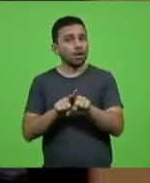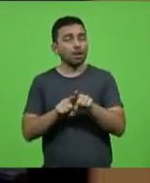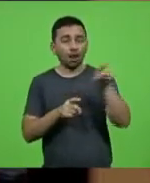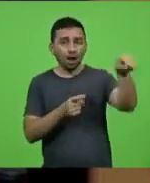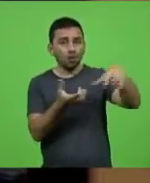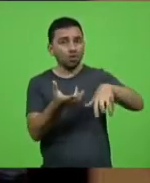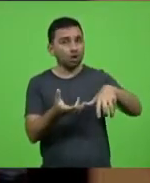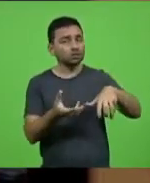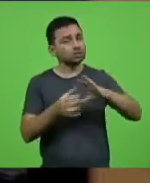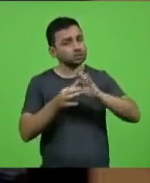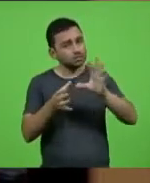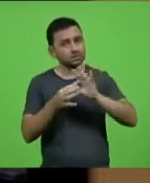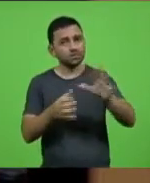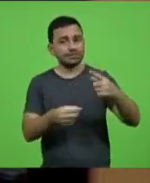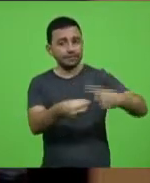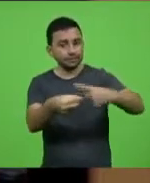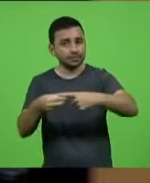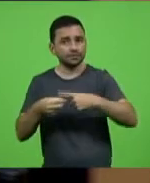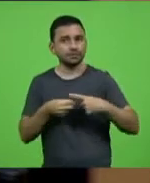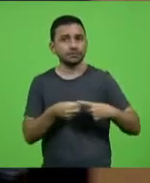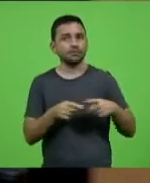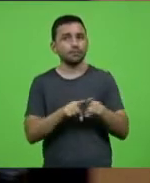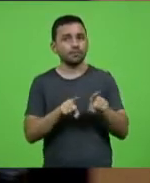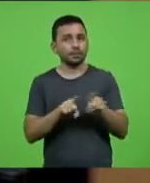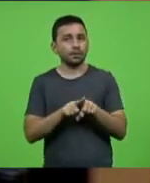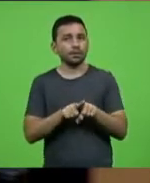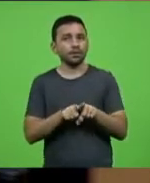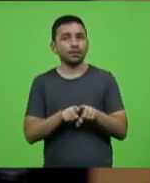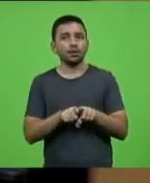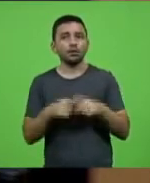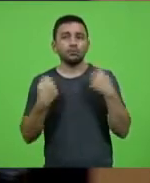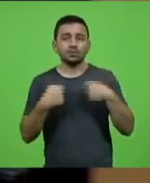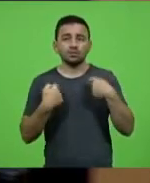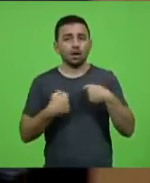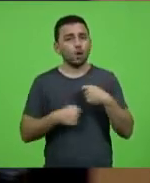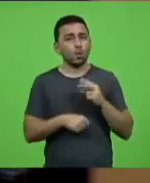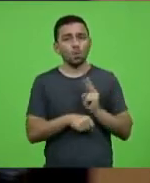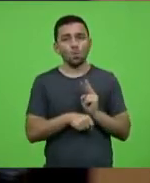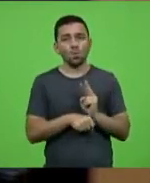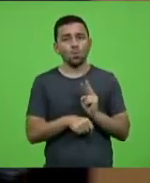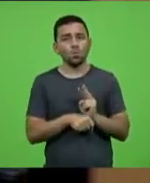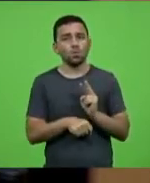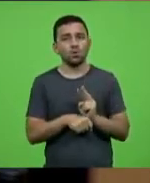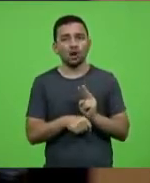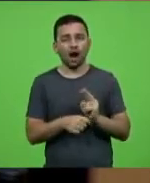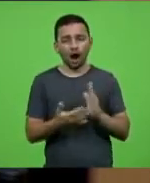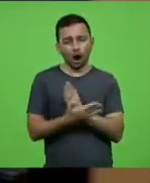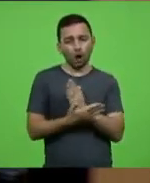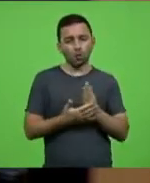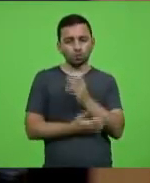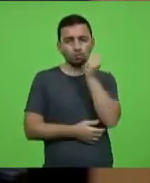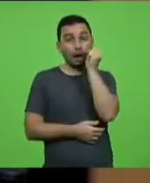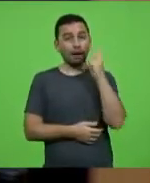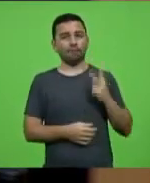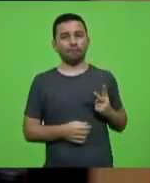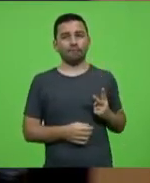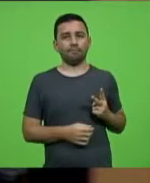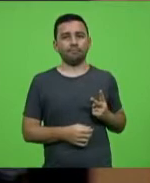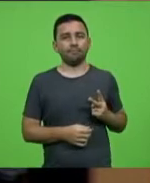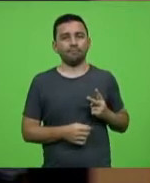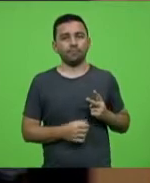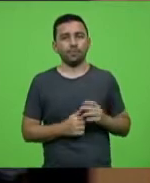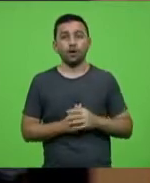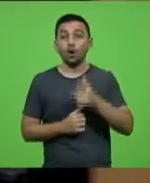aos municípios. Tem que cuidar com os espertalhões, deputado, porque